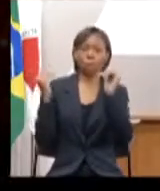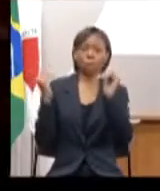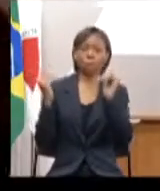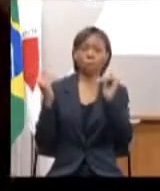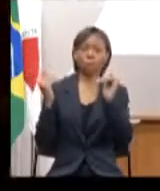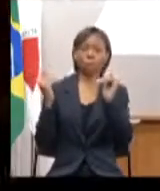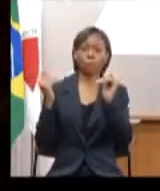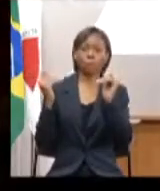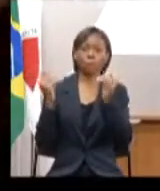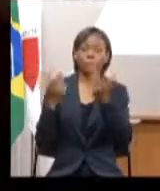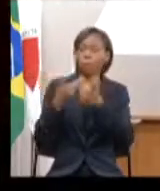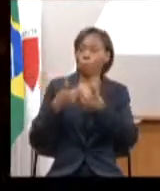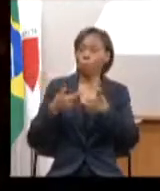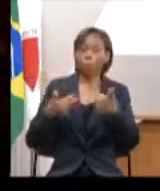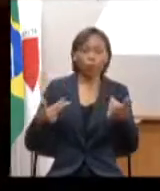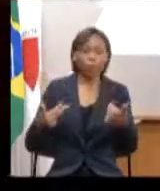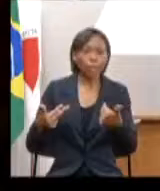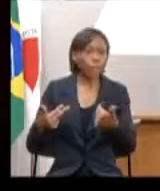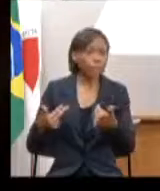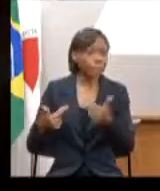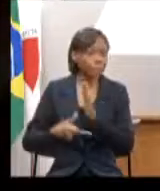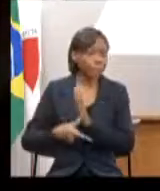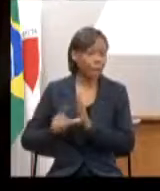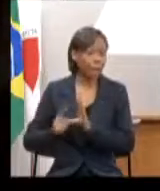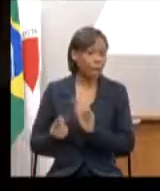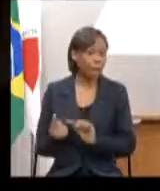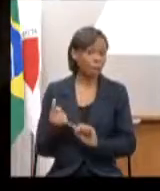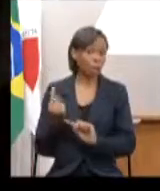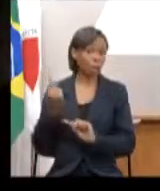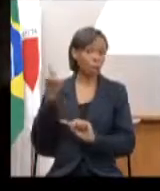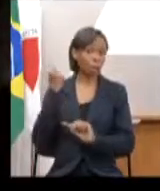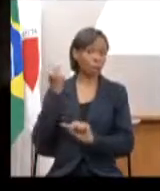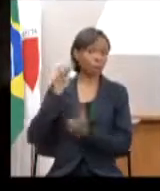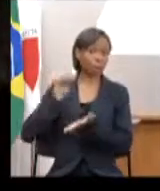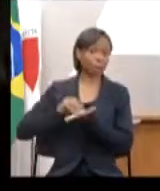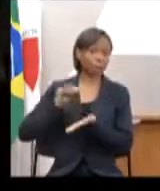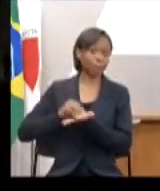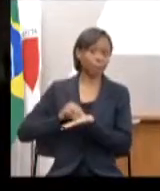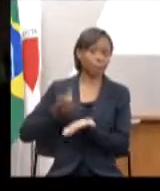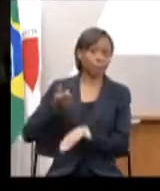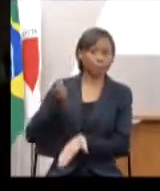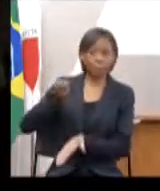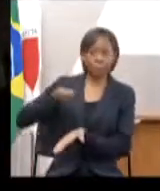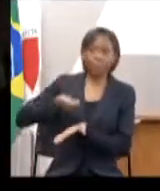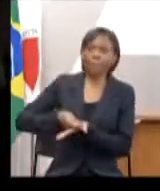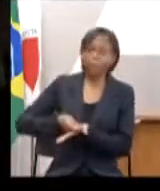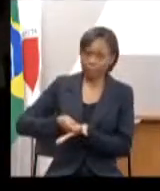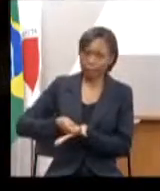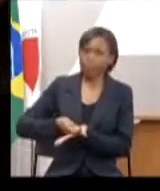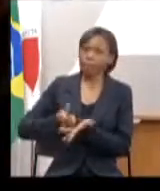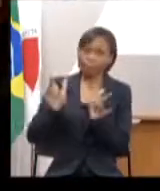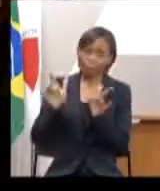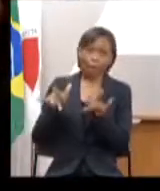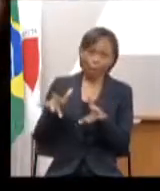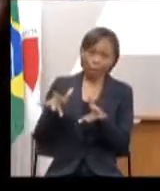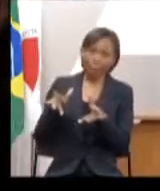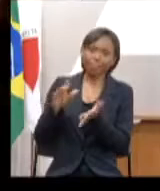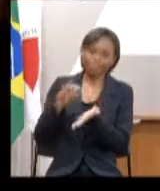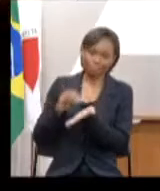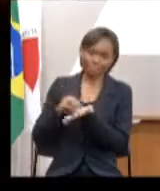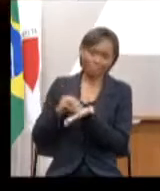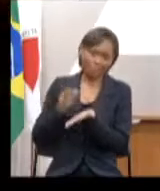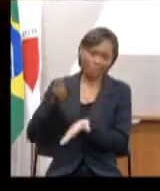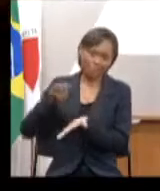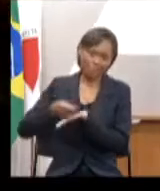designados, portanto, legalmente designados, restos a pagar, denominados, restos a pagar, o que